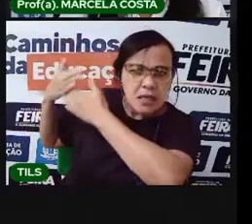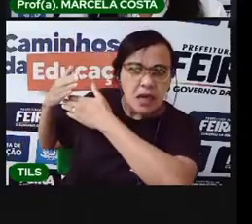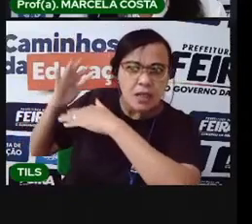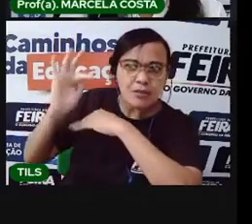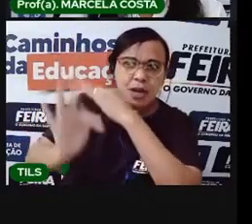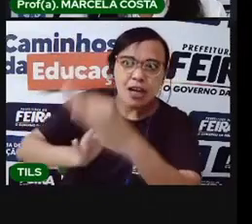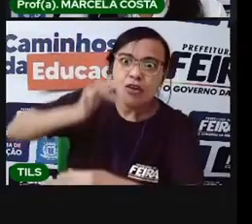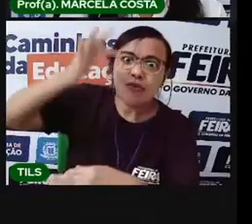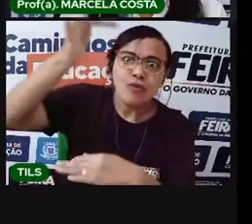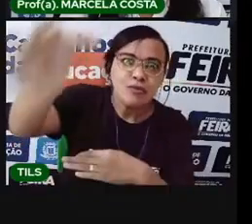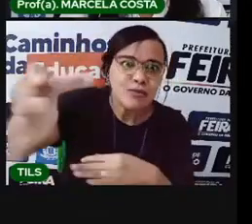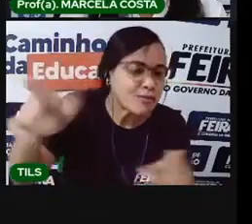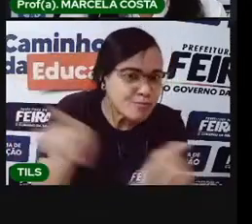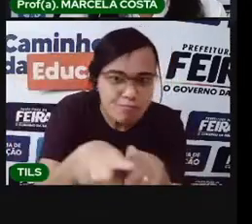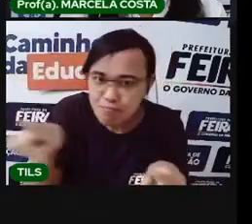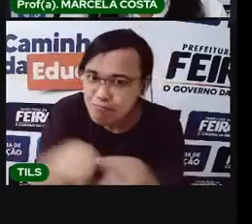futuro.